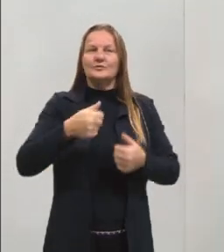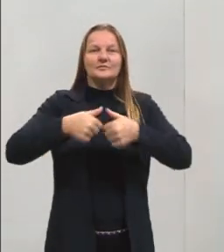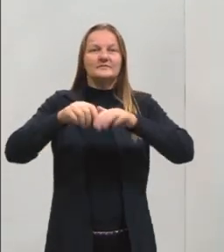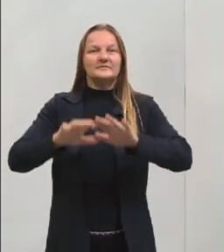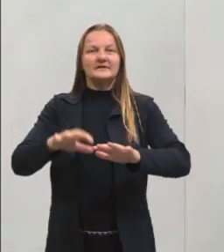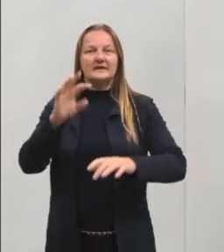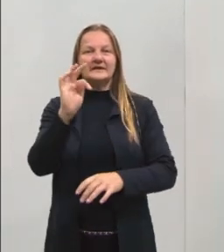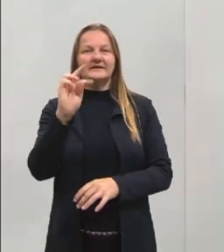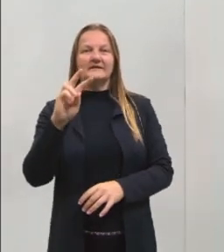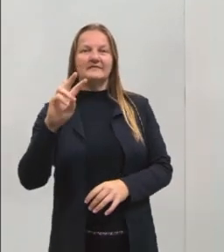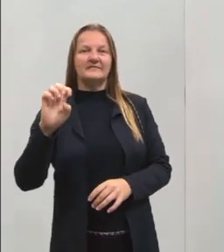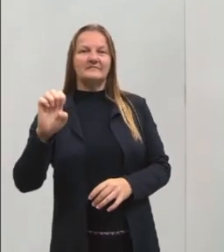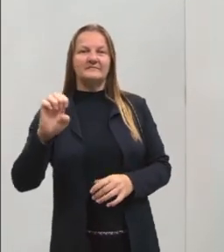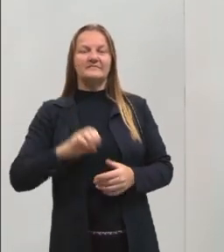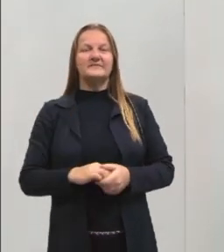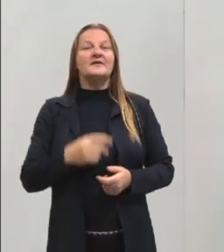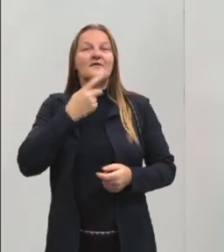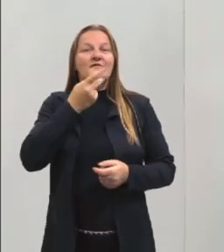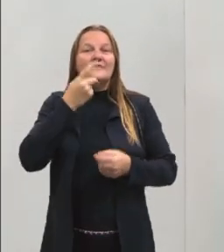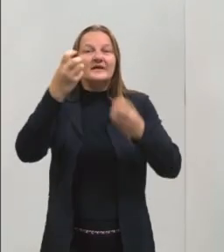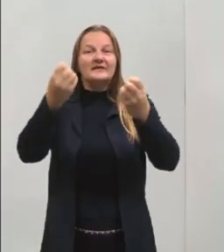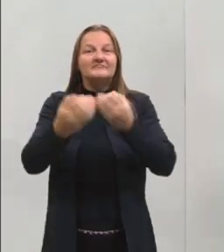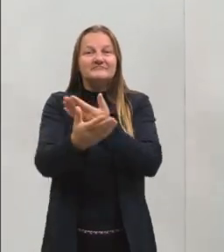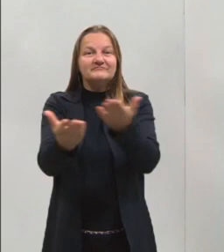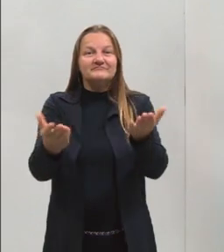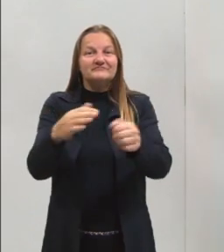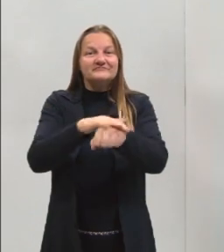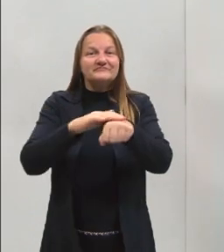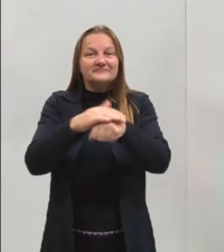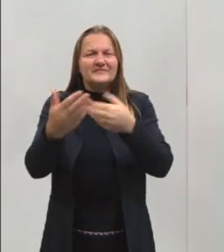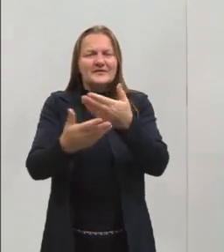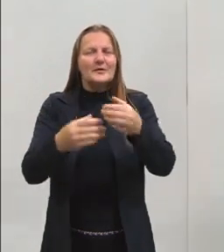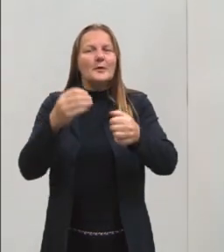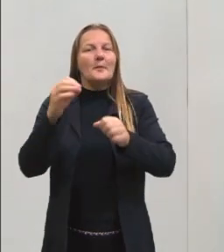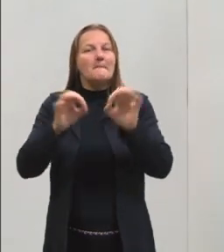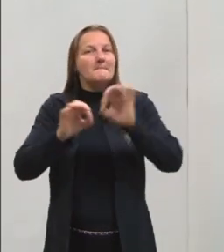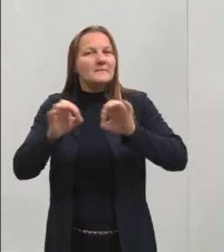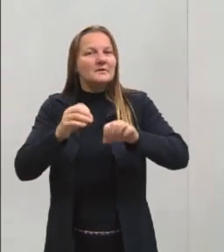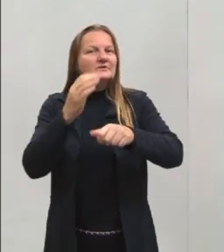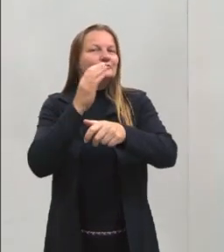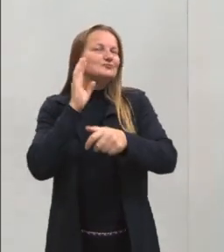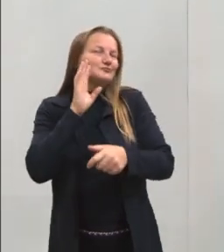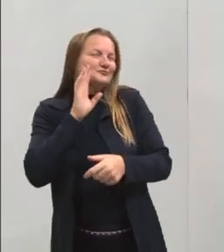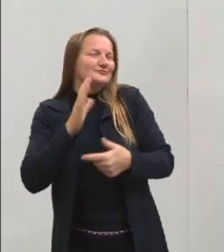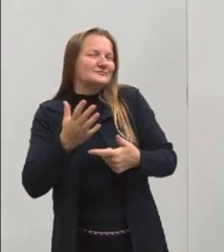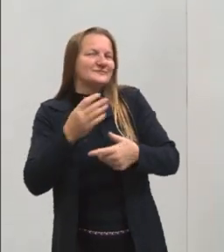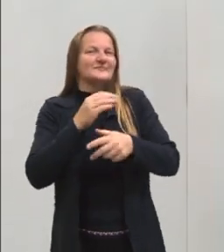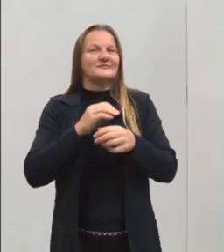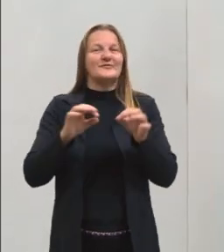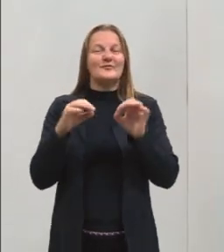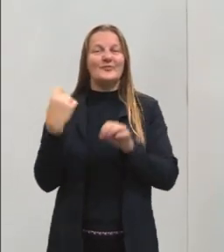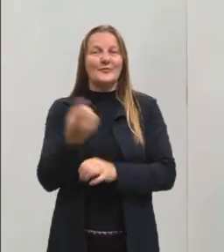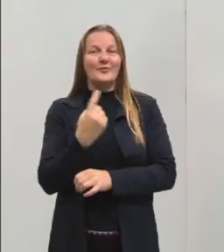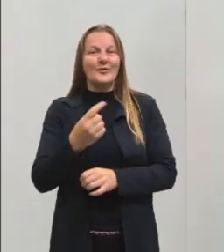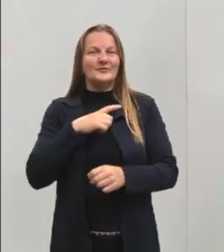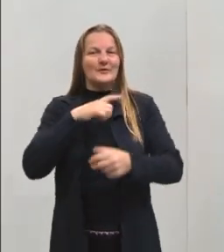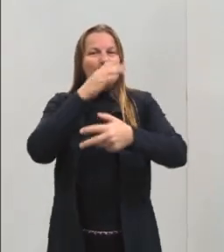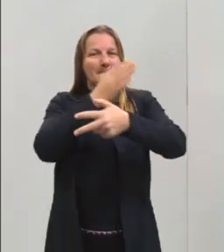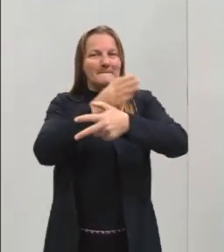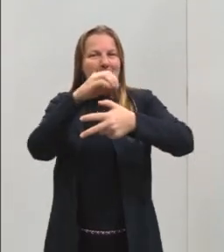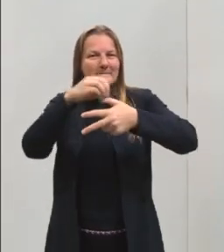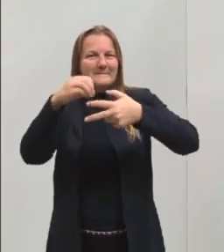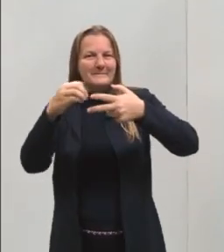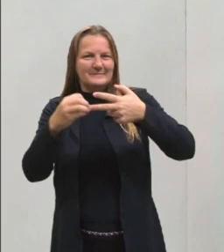estúdios da TVE para falar um pouquinho com vocês hoje sobre esse projeto bacana que a gente tem, que é o nosso